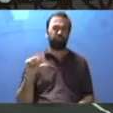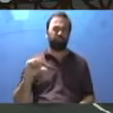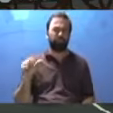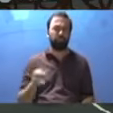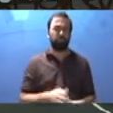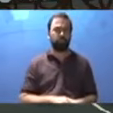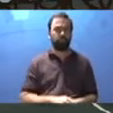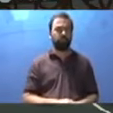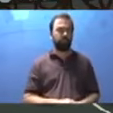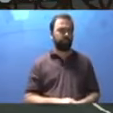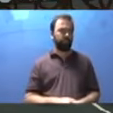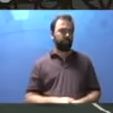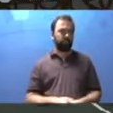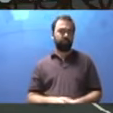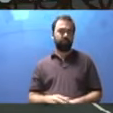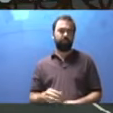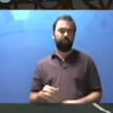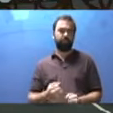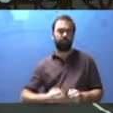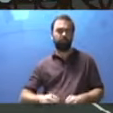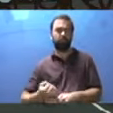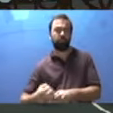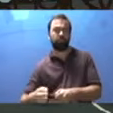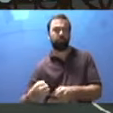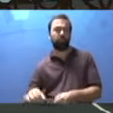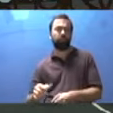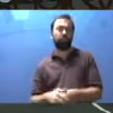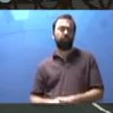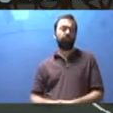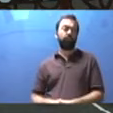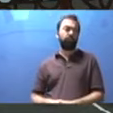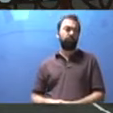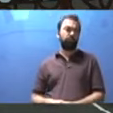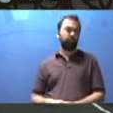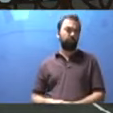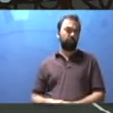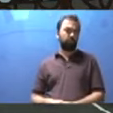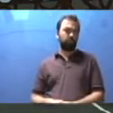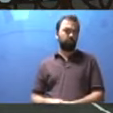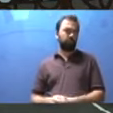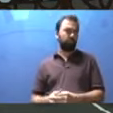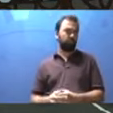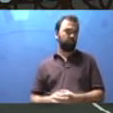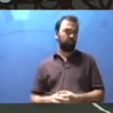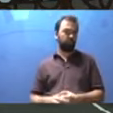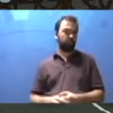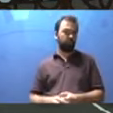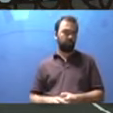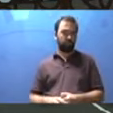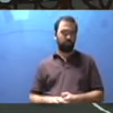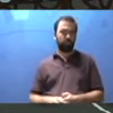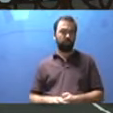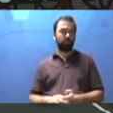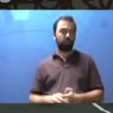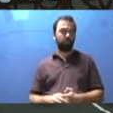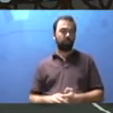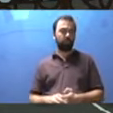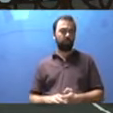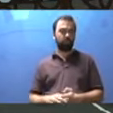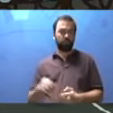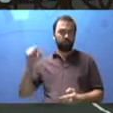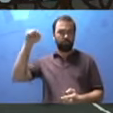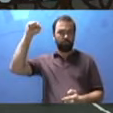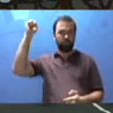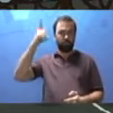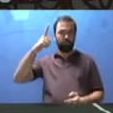está ruim? Precisando de um retoque? A limpeza. Tenho certeza que a sua sala é limpinha, porque você ajuda a permanecer limpa.